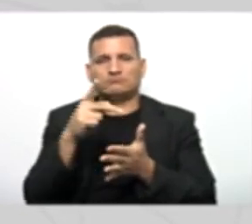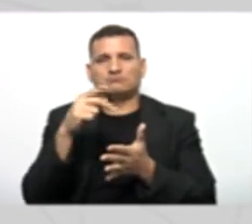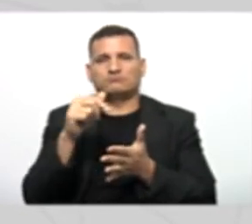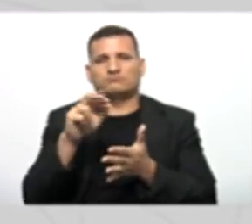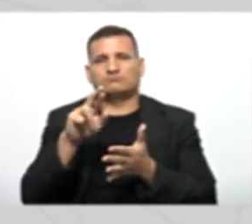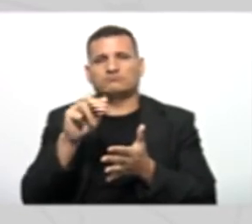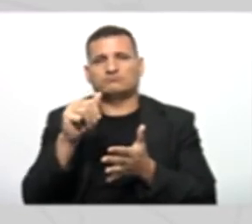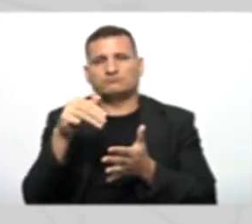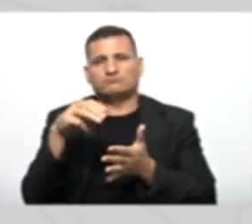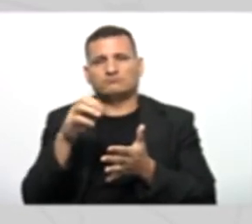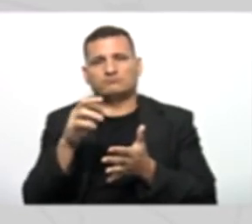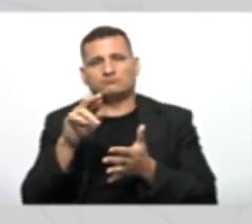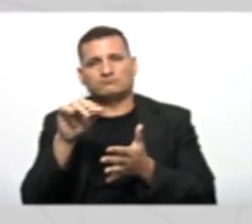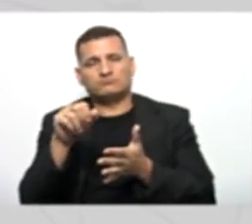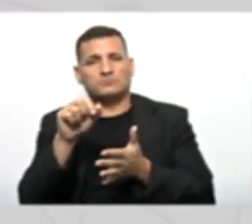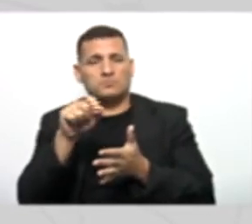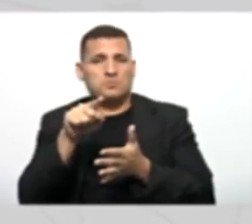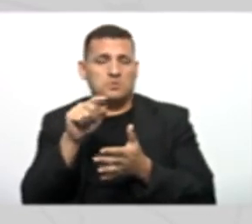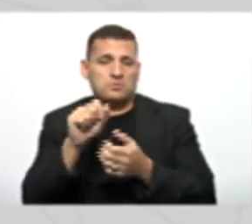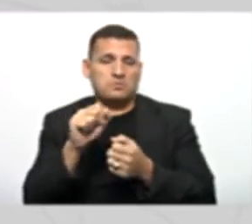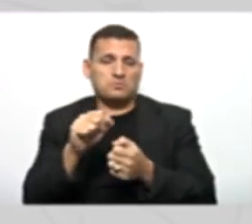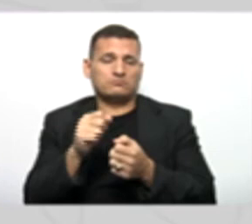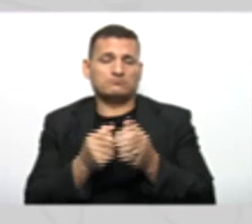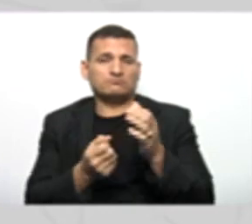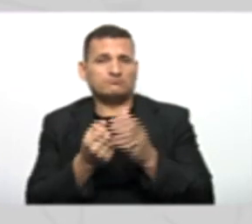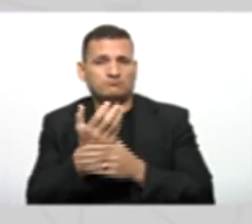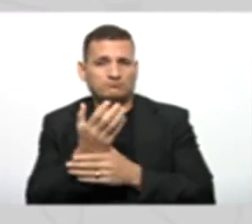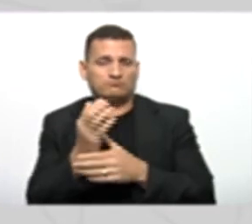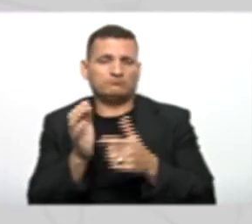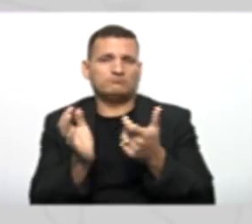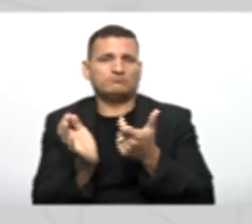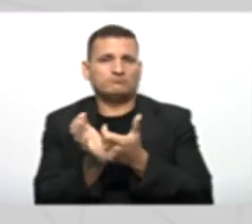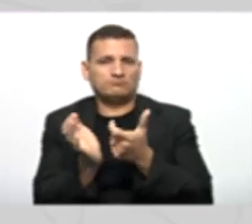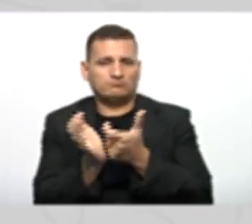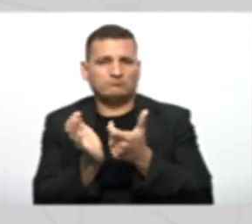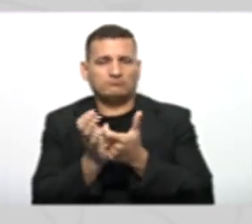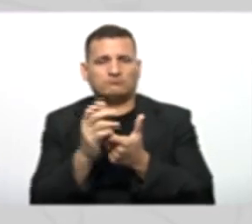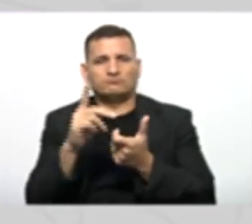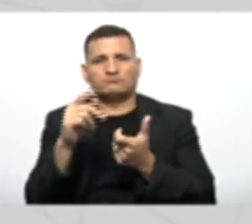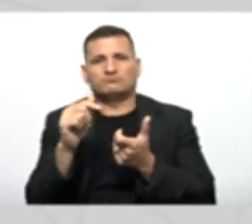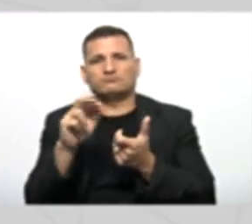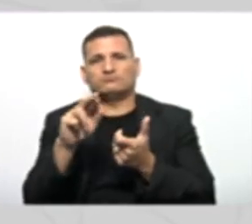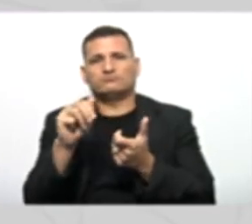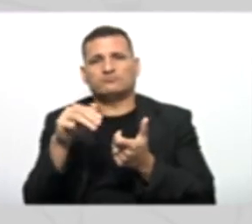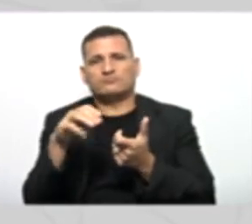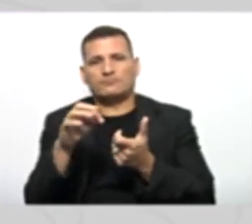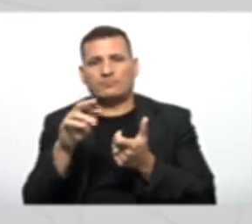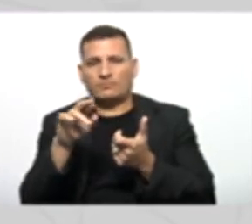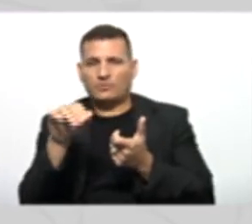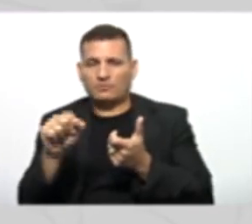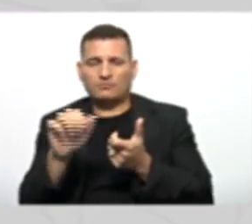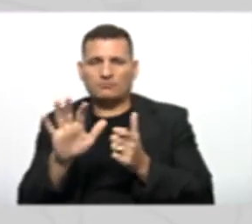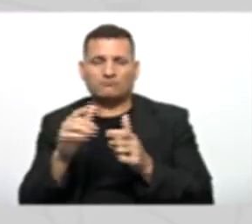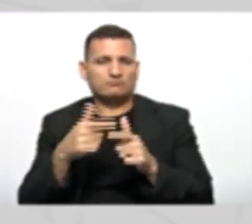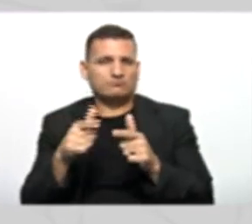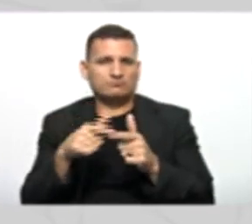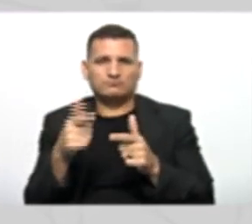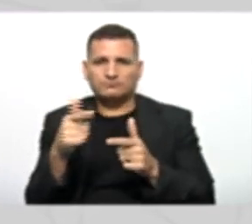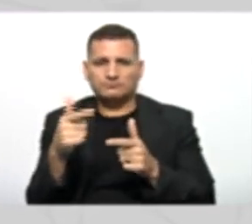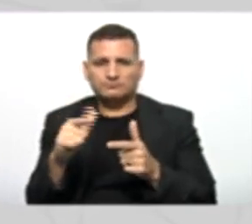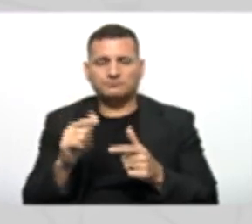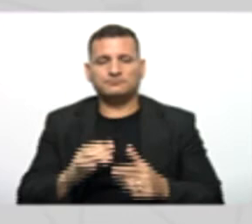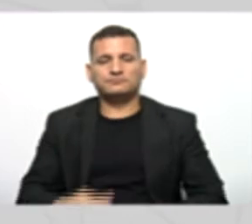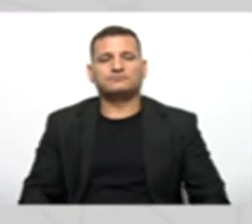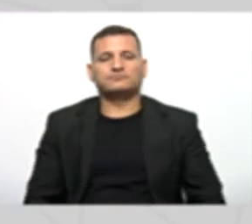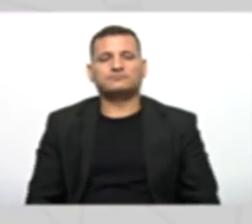Você pode sim Criar uma classe Com parâmetros Possuindo valores Pré-estabelecidos Não tem problema nenhum Então eu vou utilizar Essa